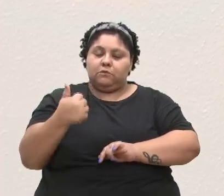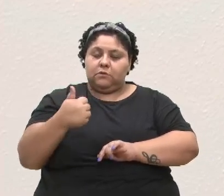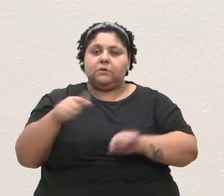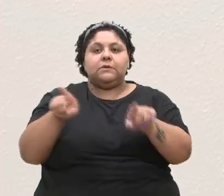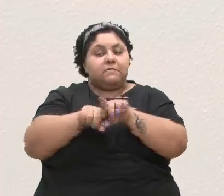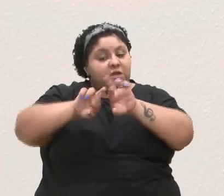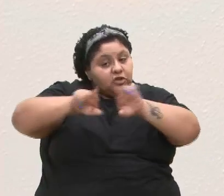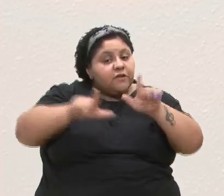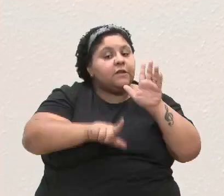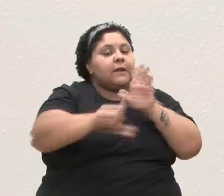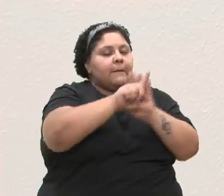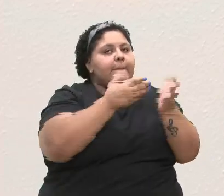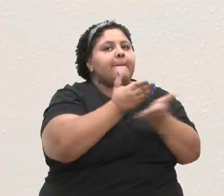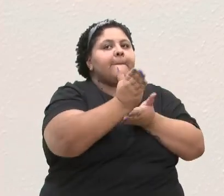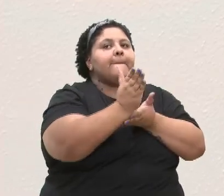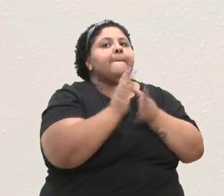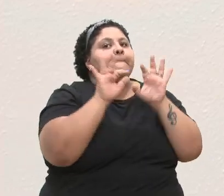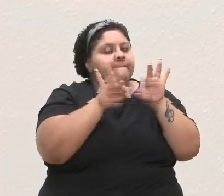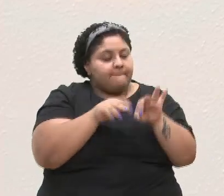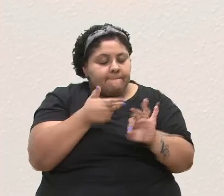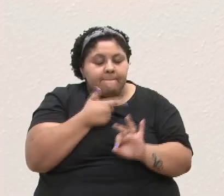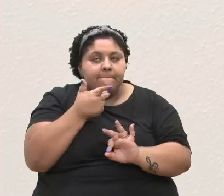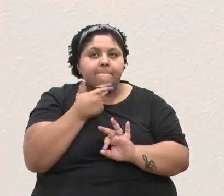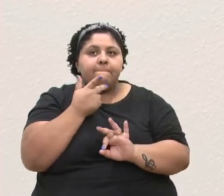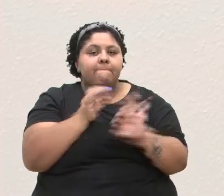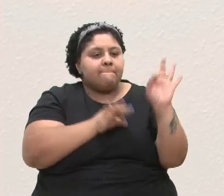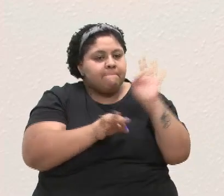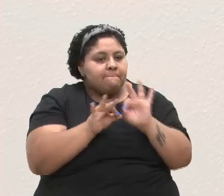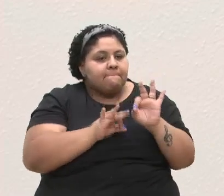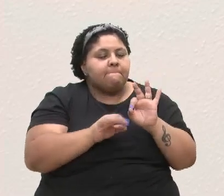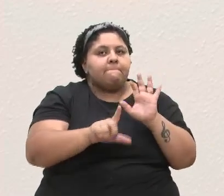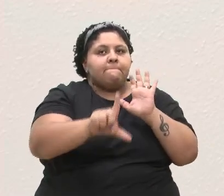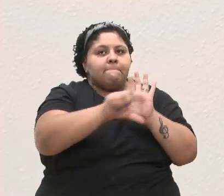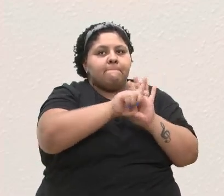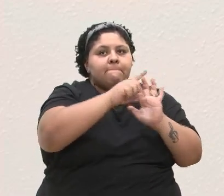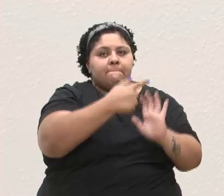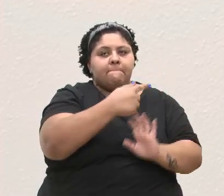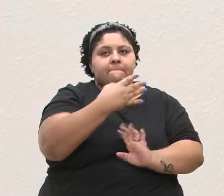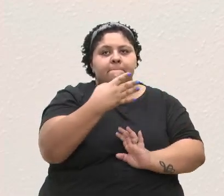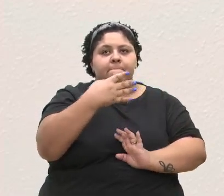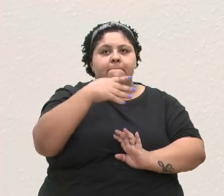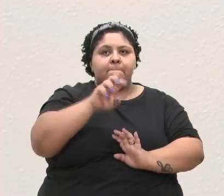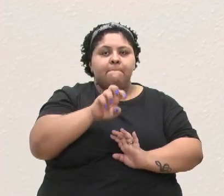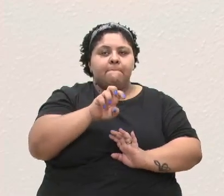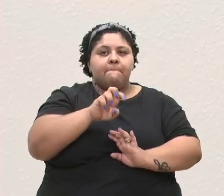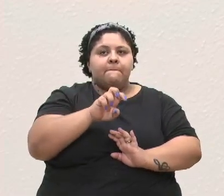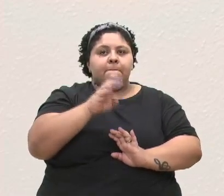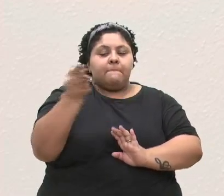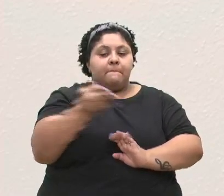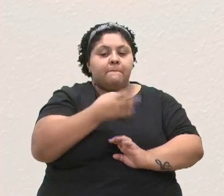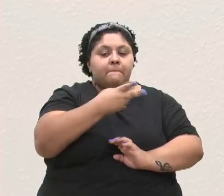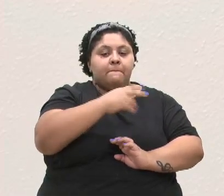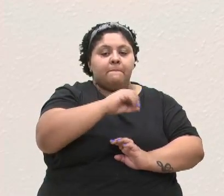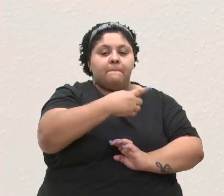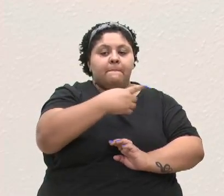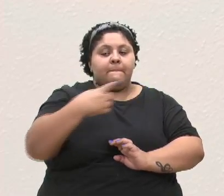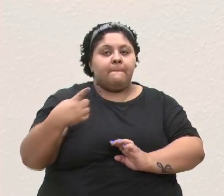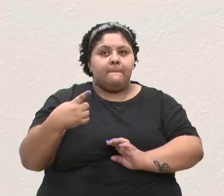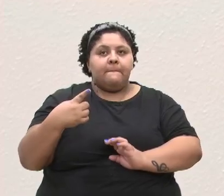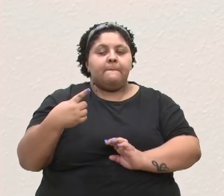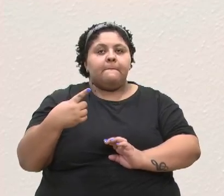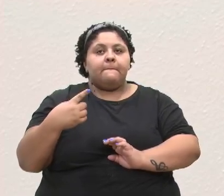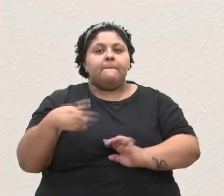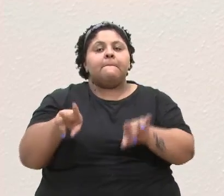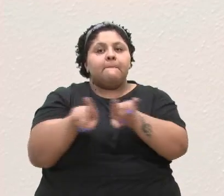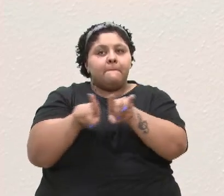aprovada. Por fim, reforça o ajuste da Lei nº.454,2012, de modo que ela